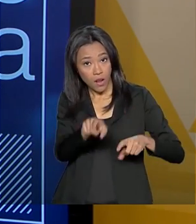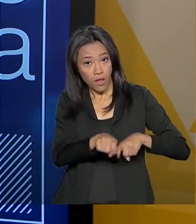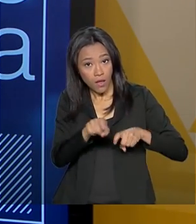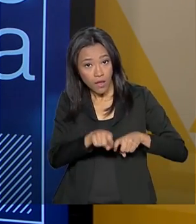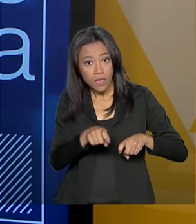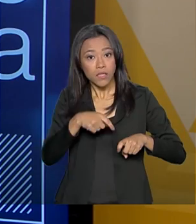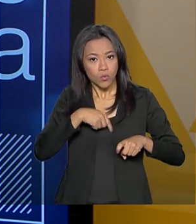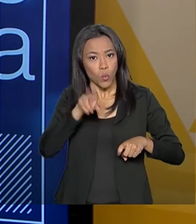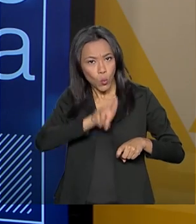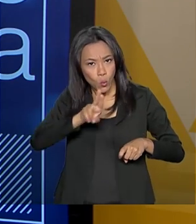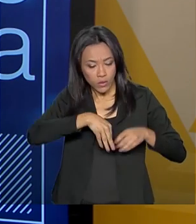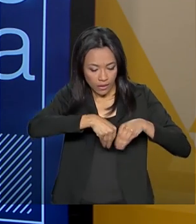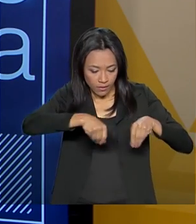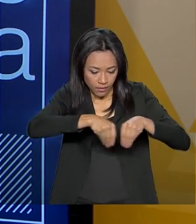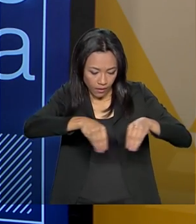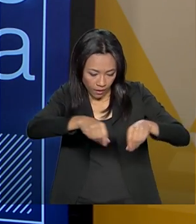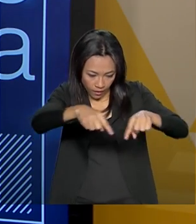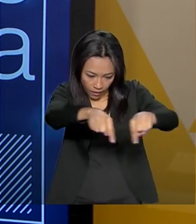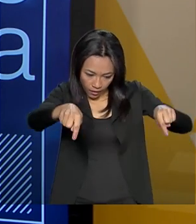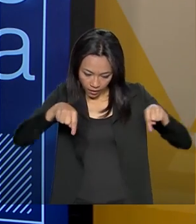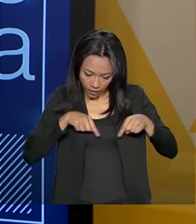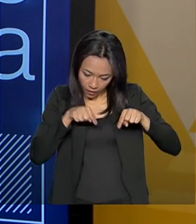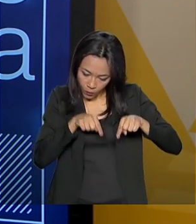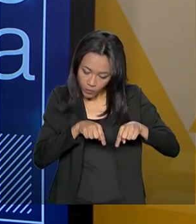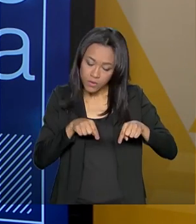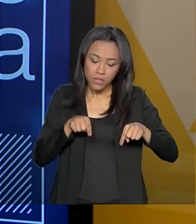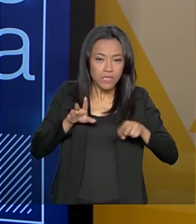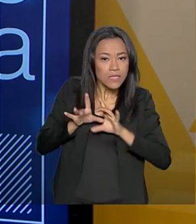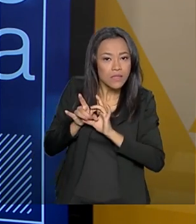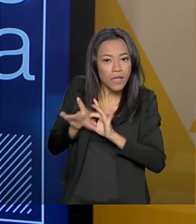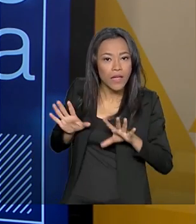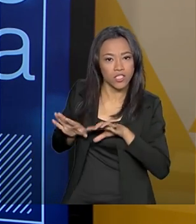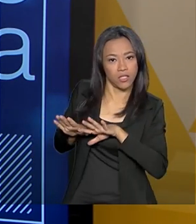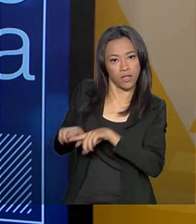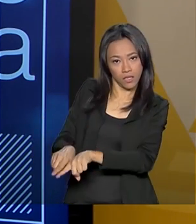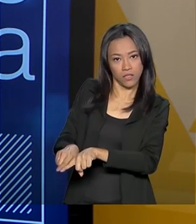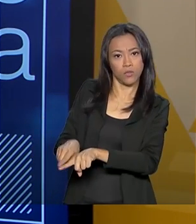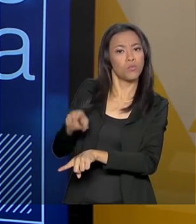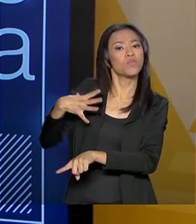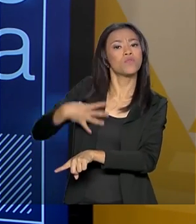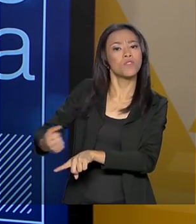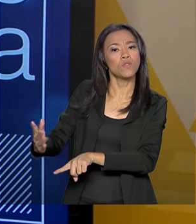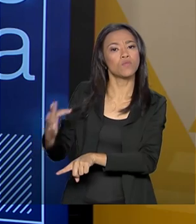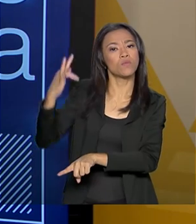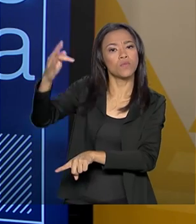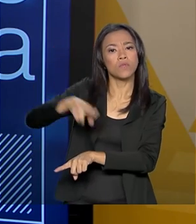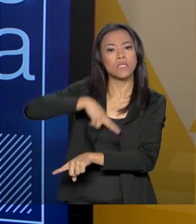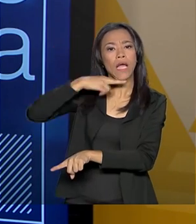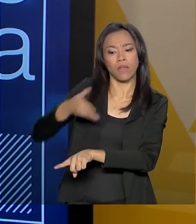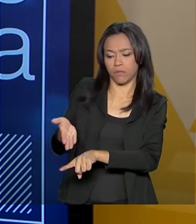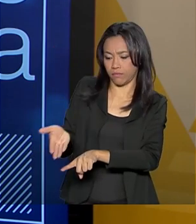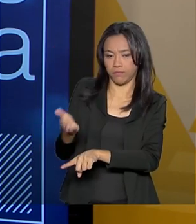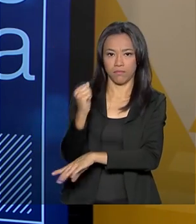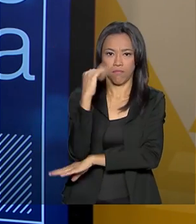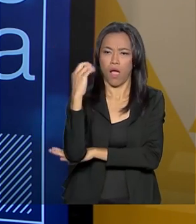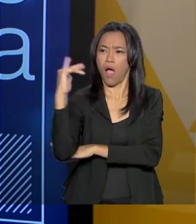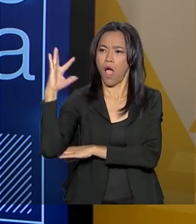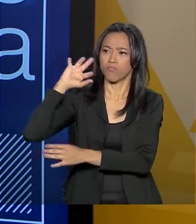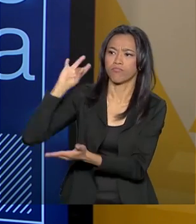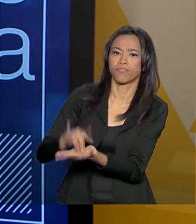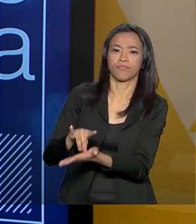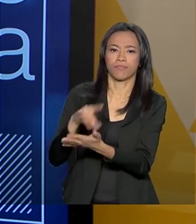exploração sustentável hoje, ele possa deixar esse legado aos seus filhos e aos seus netos. Então, sim, o Brasil